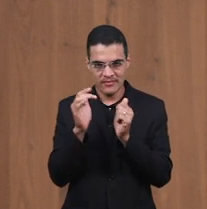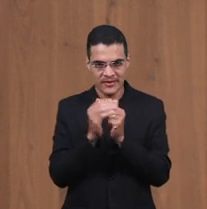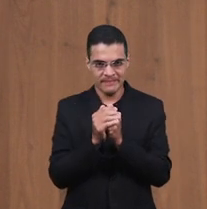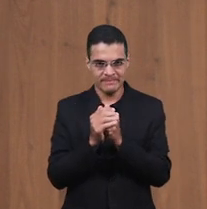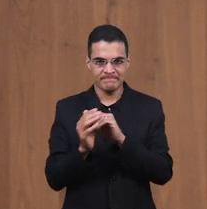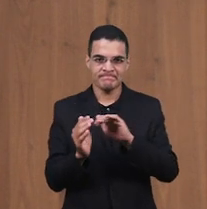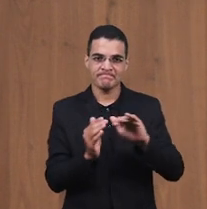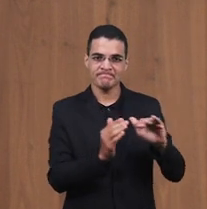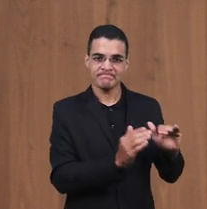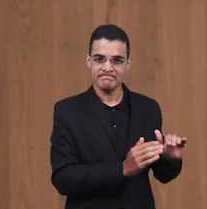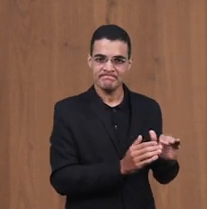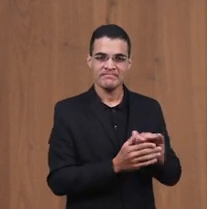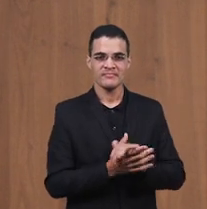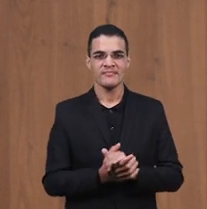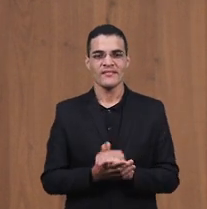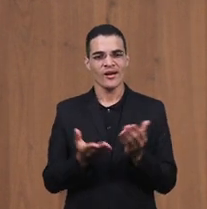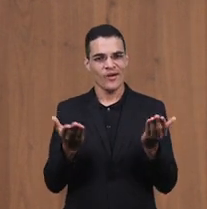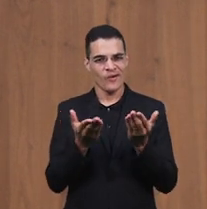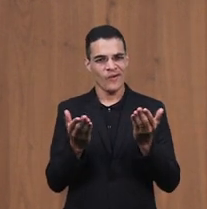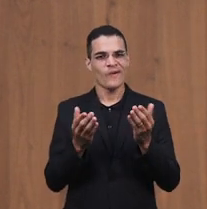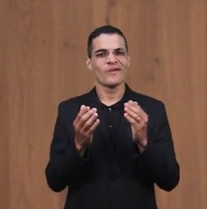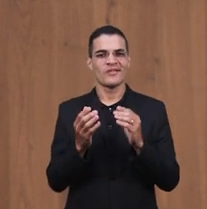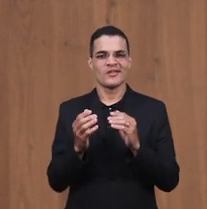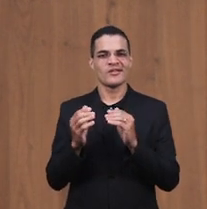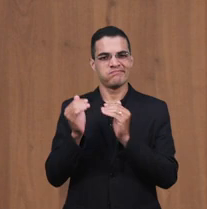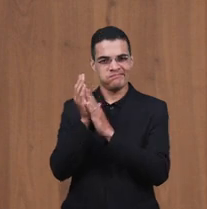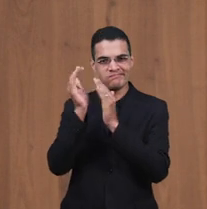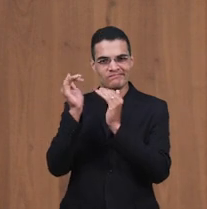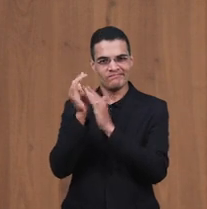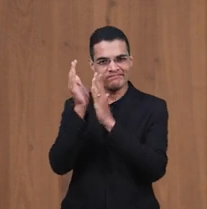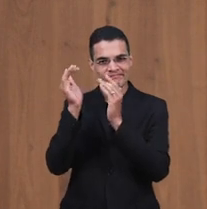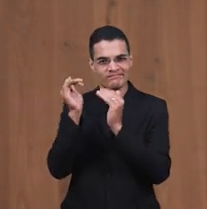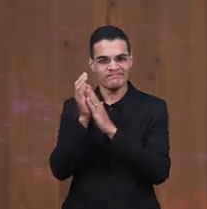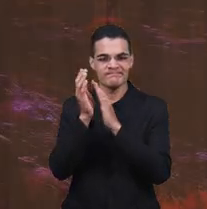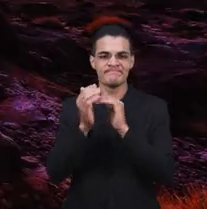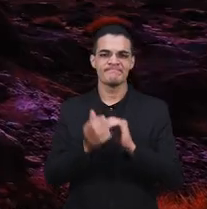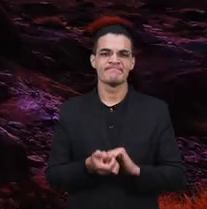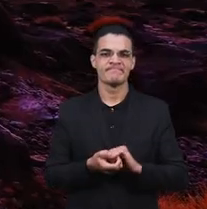do Senhor Jesus Amém Vamos cantar um louvor ao Senhor